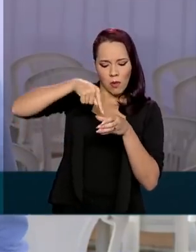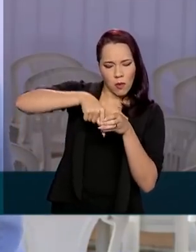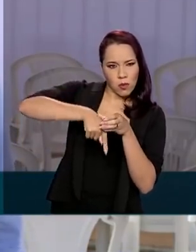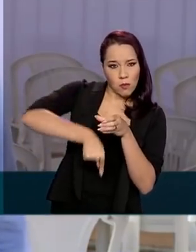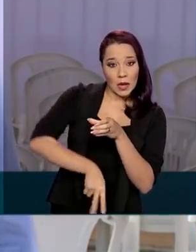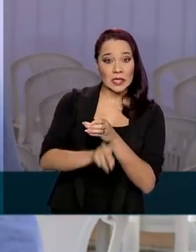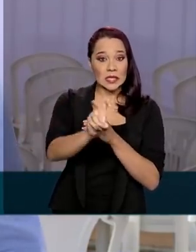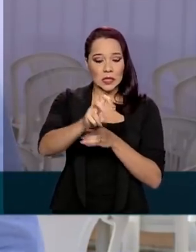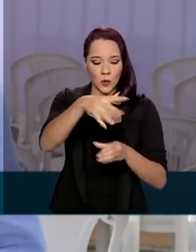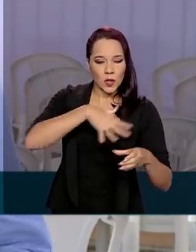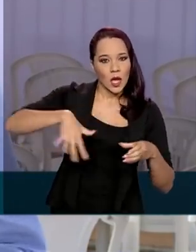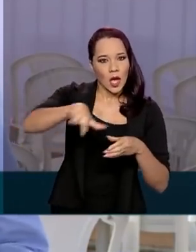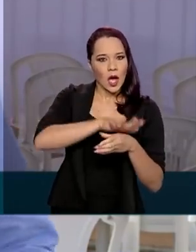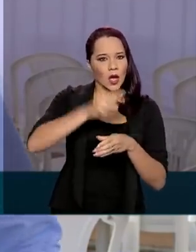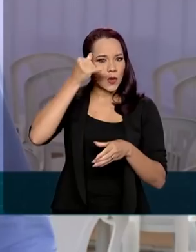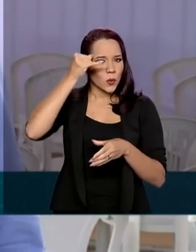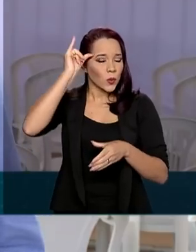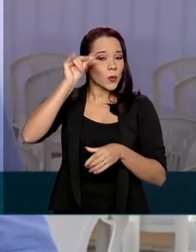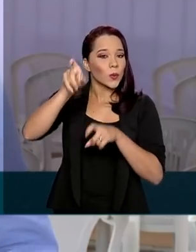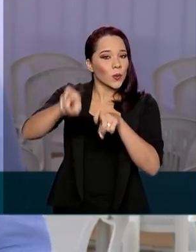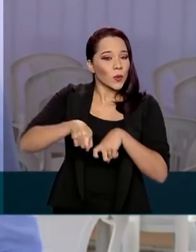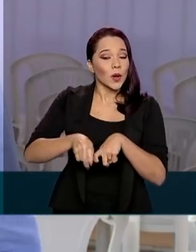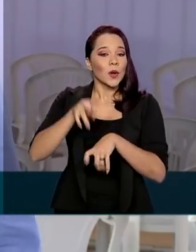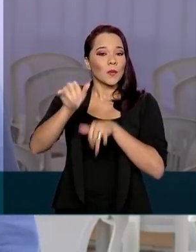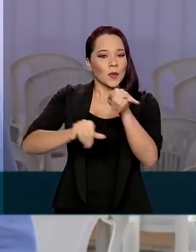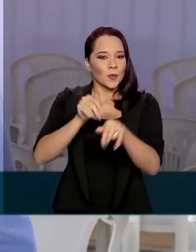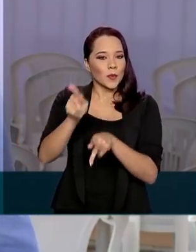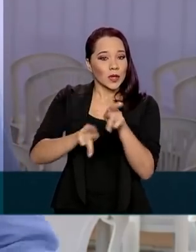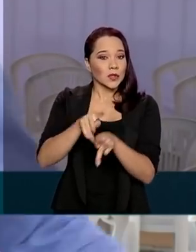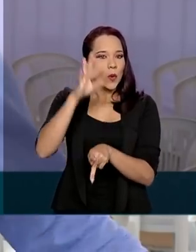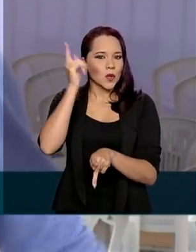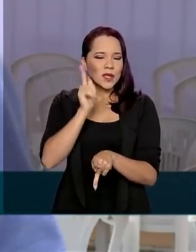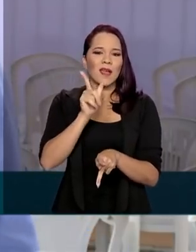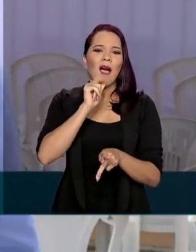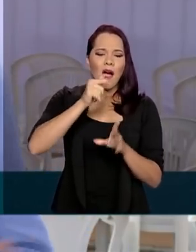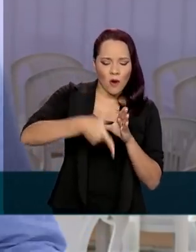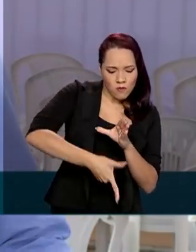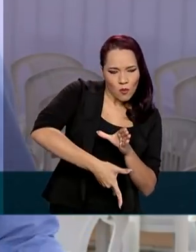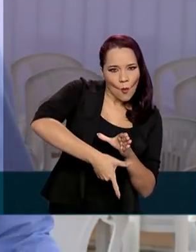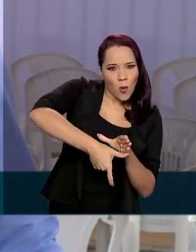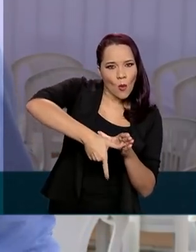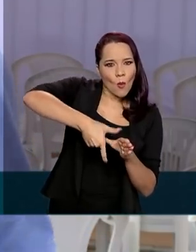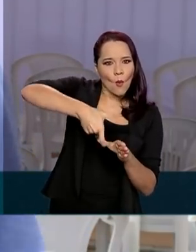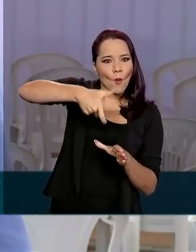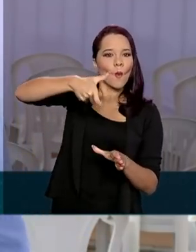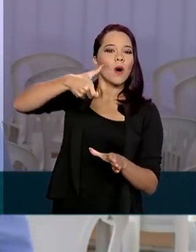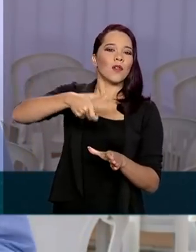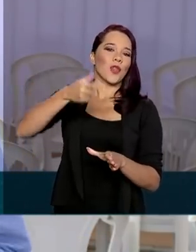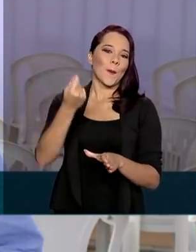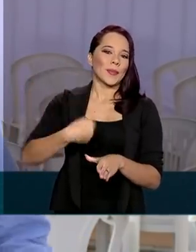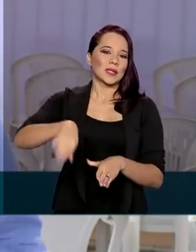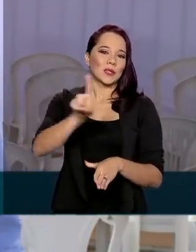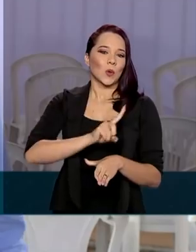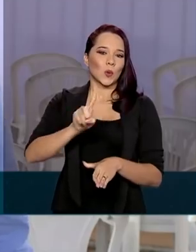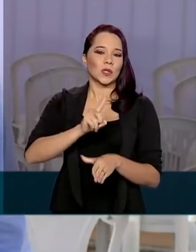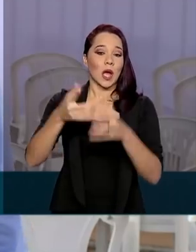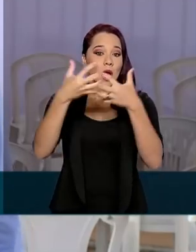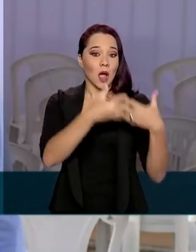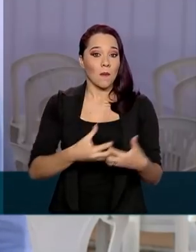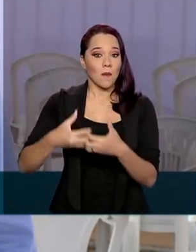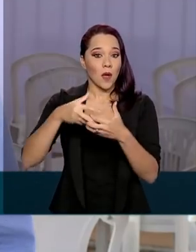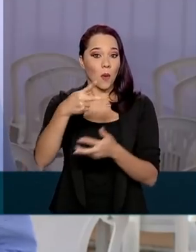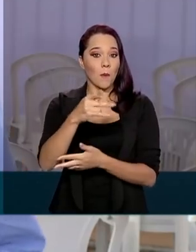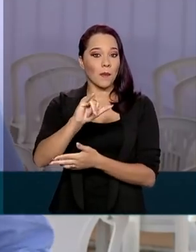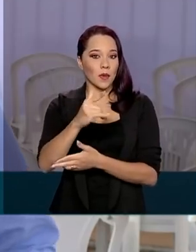poços na zona rural, que permitirá que a população capte água dos lençóis freáticos e não precisem mais usar os carros-pipas. Haverá